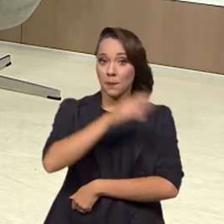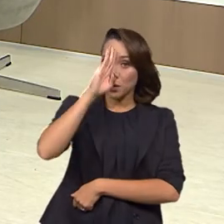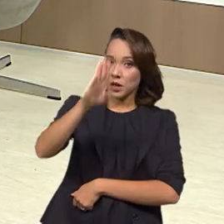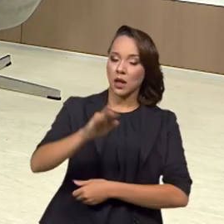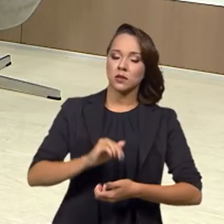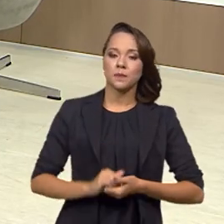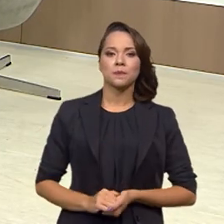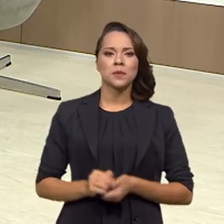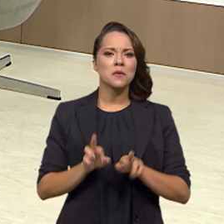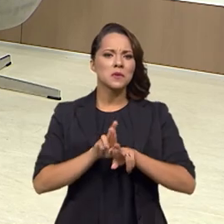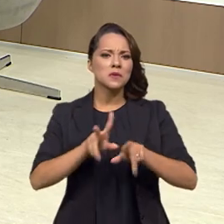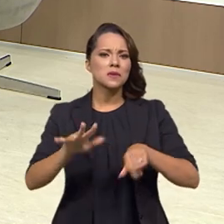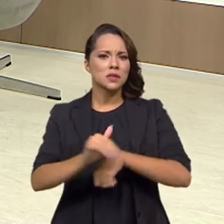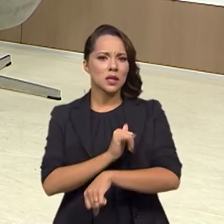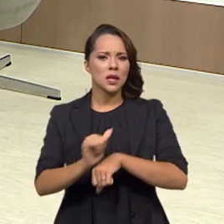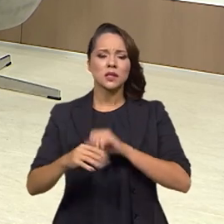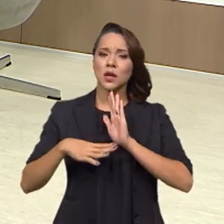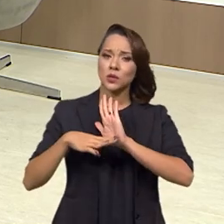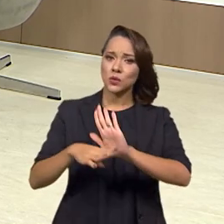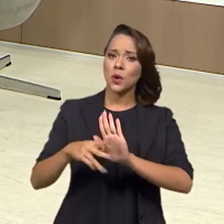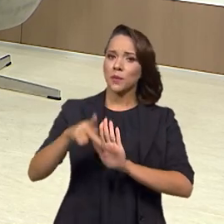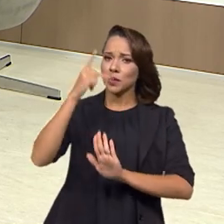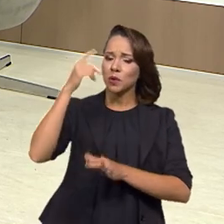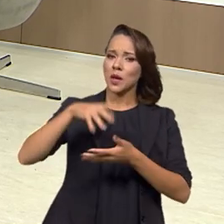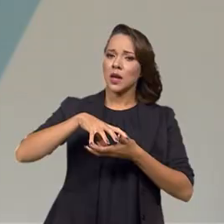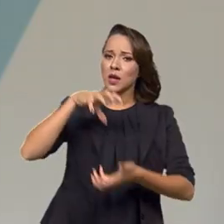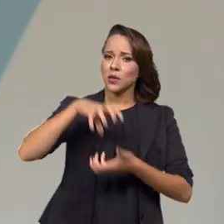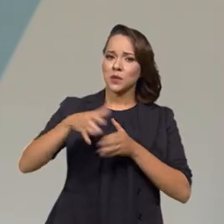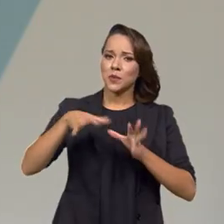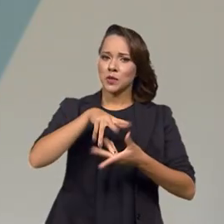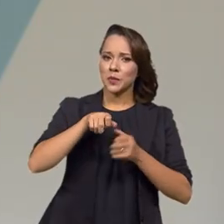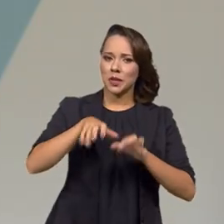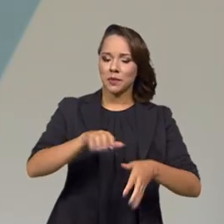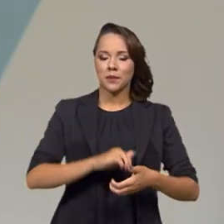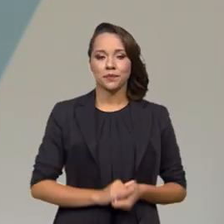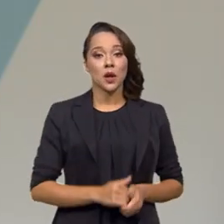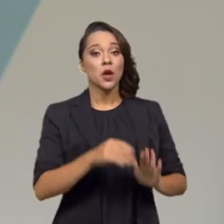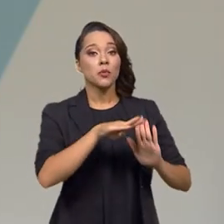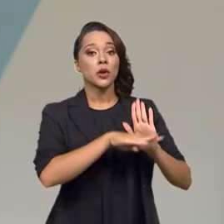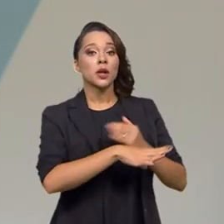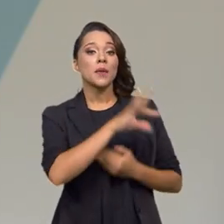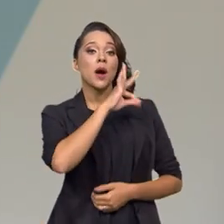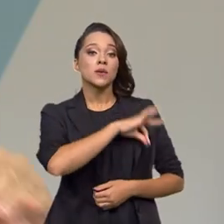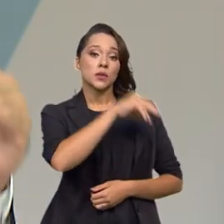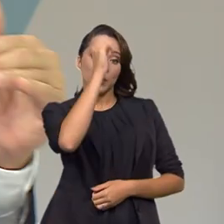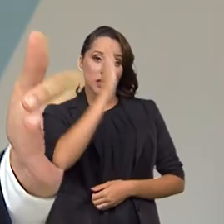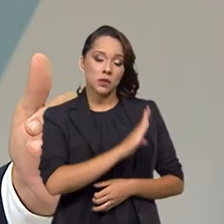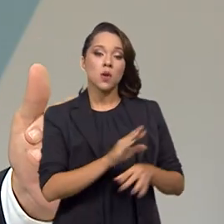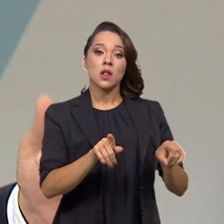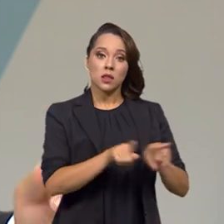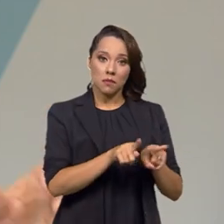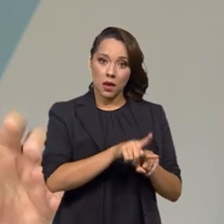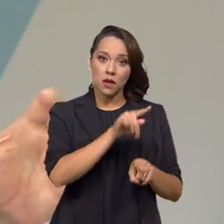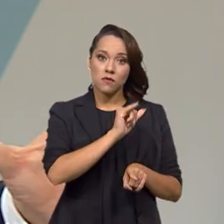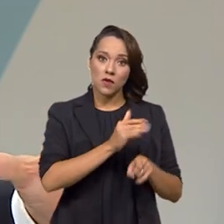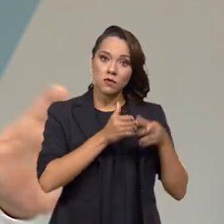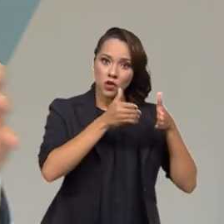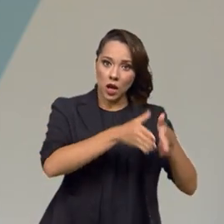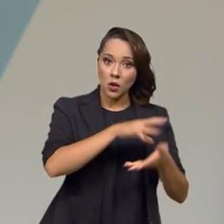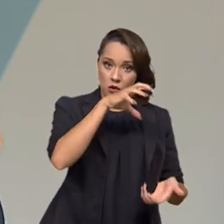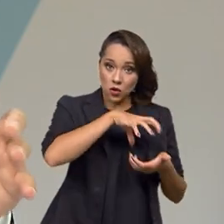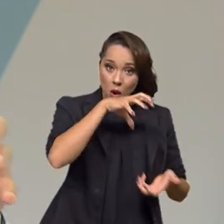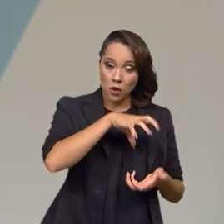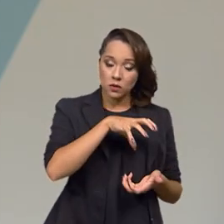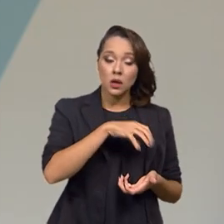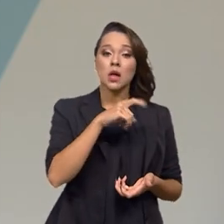beneficiou muito a pessoa idosa nesse período de pandemia. O Auxílio Brasil agora, de alguma forma, também vai chegar aos idosos? Existe